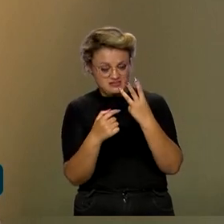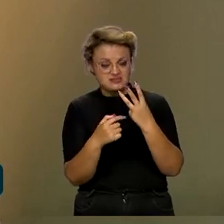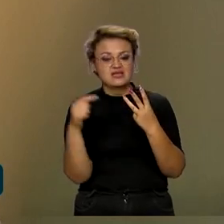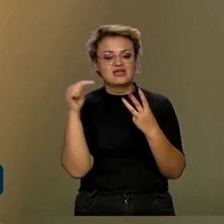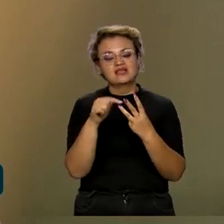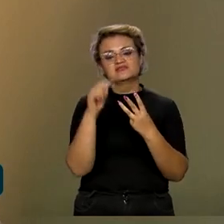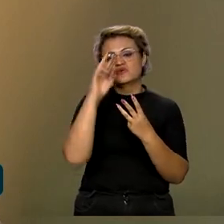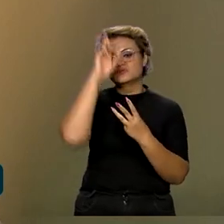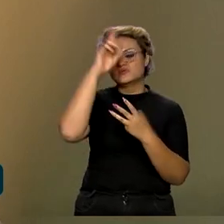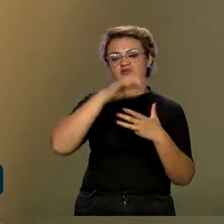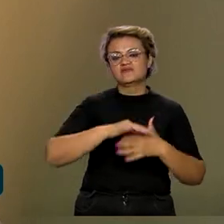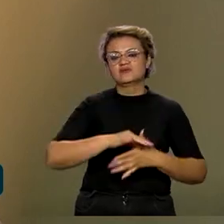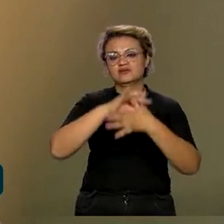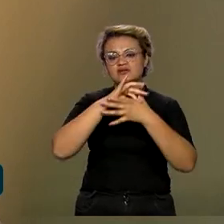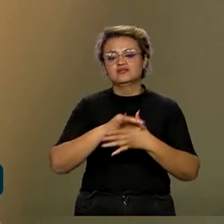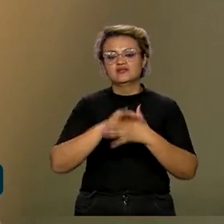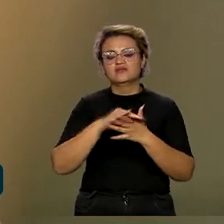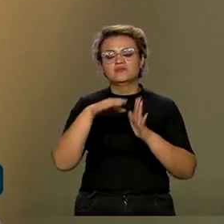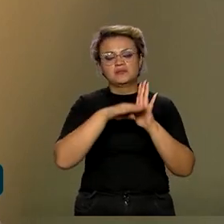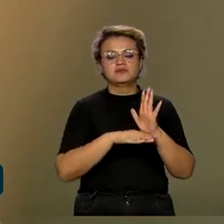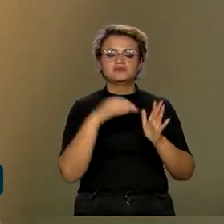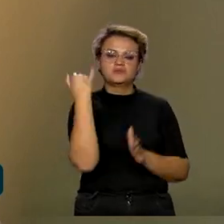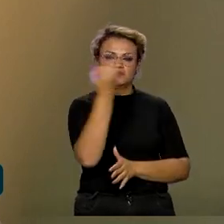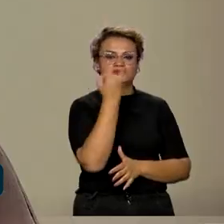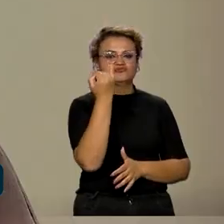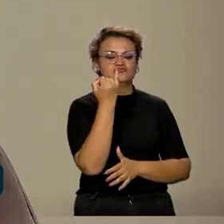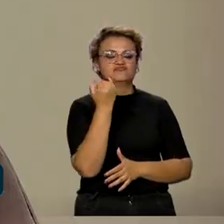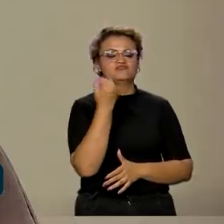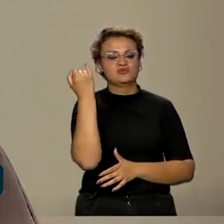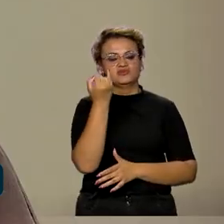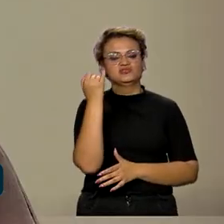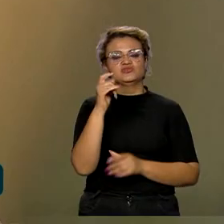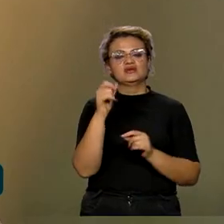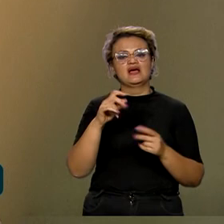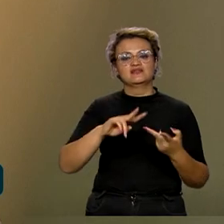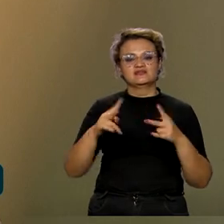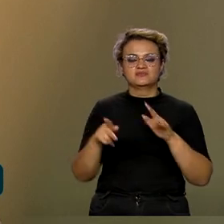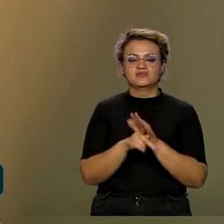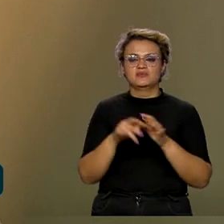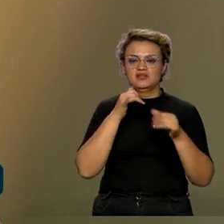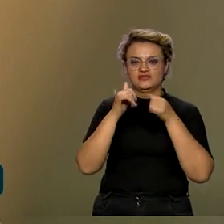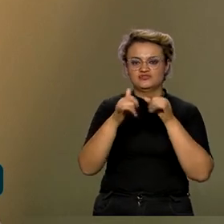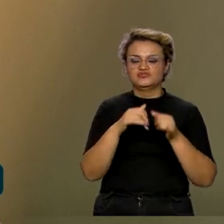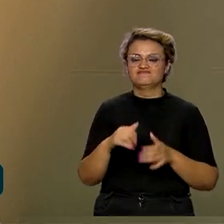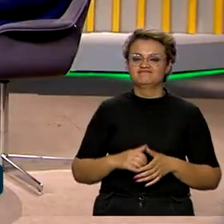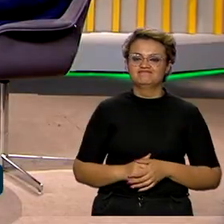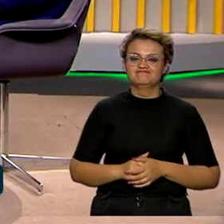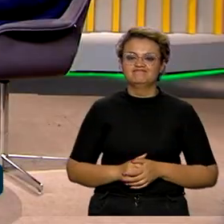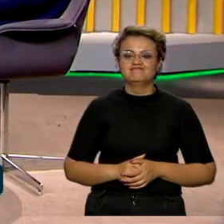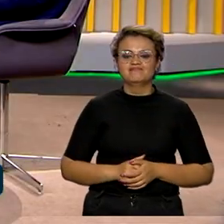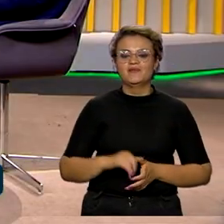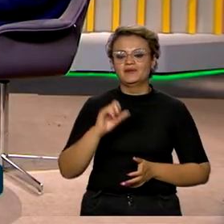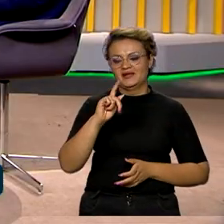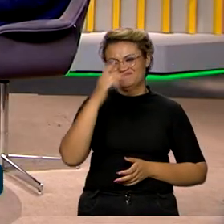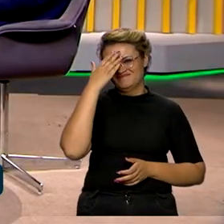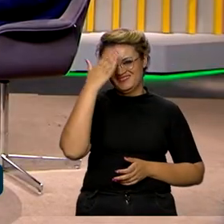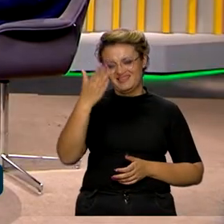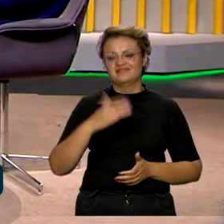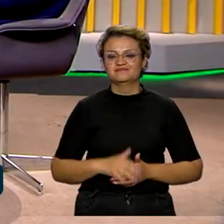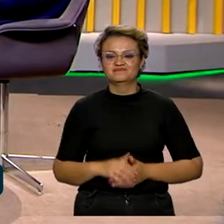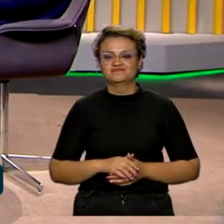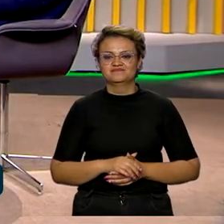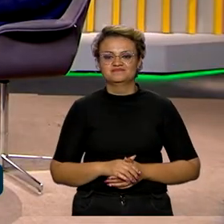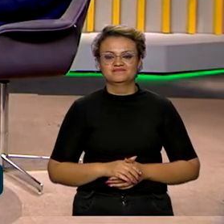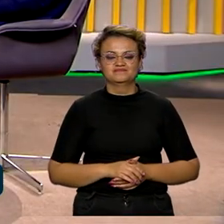ou seja, liderando uma agenda tão importante como essa, que é a transição energética, sem dúvida alguma. Tá certo. Professor Roberto Menezes,